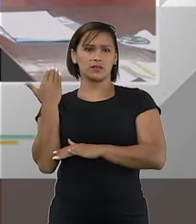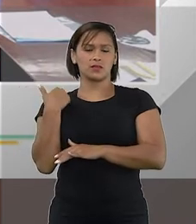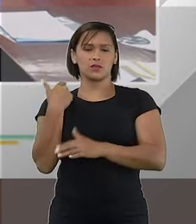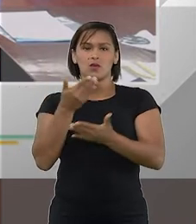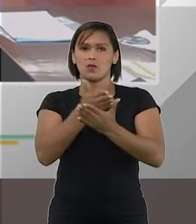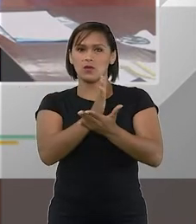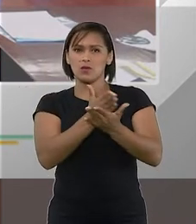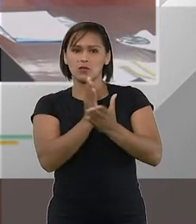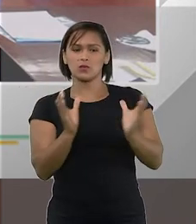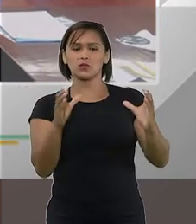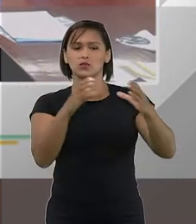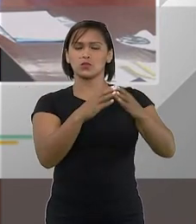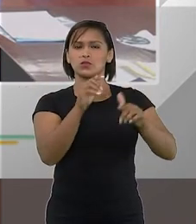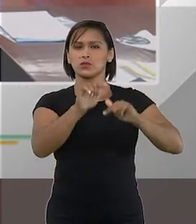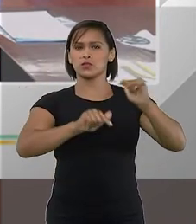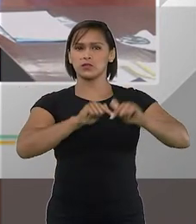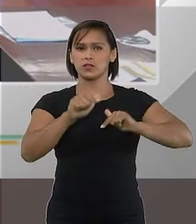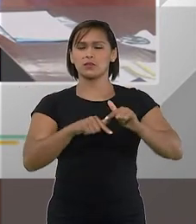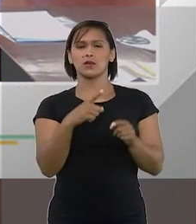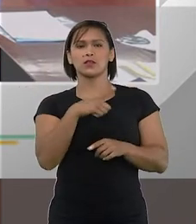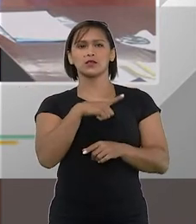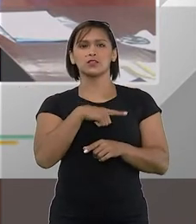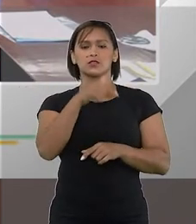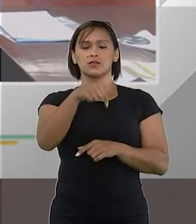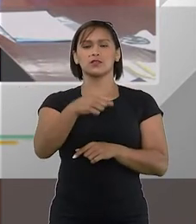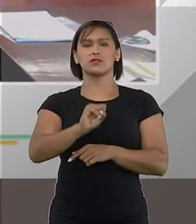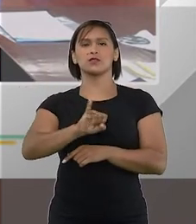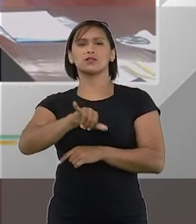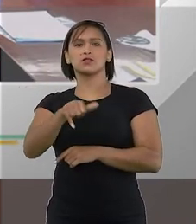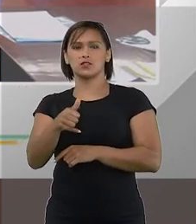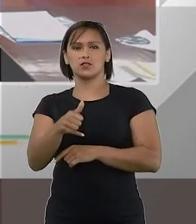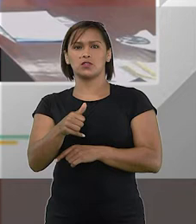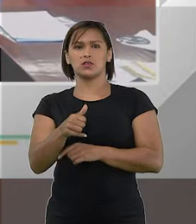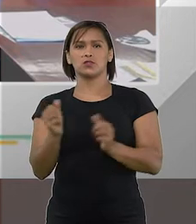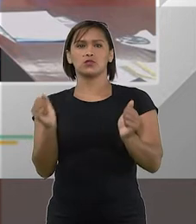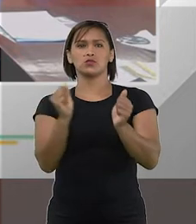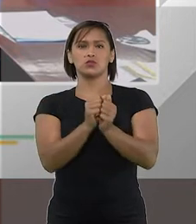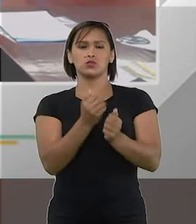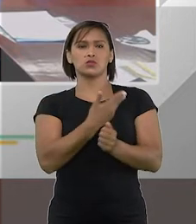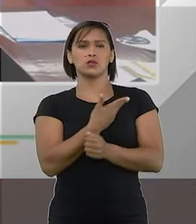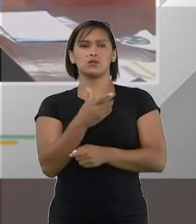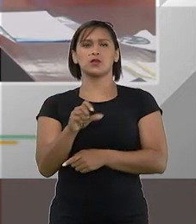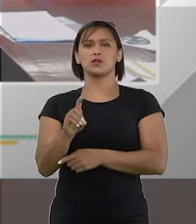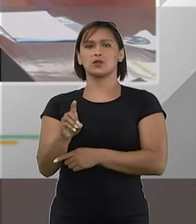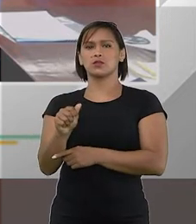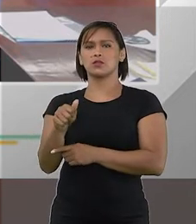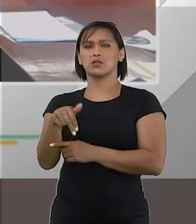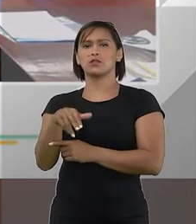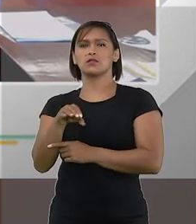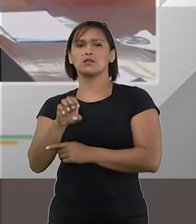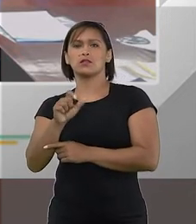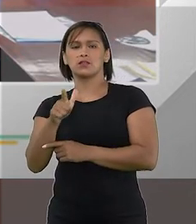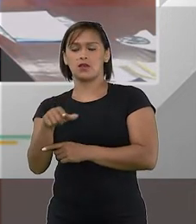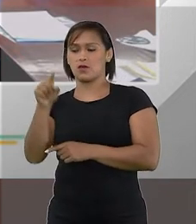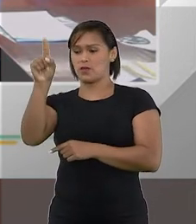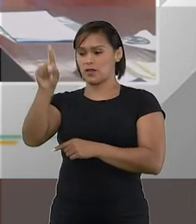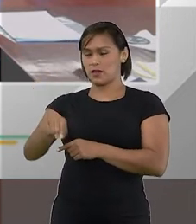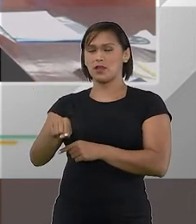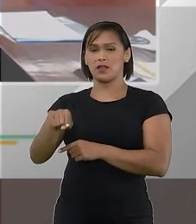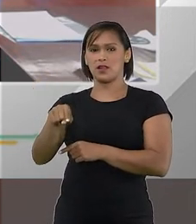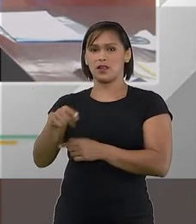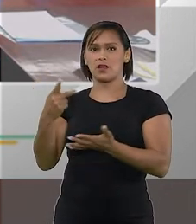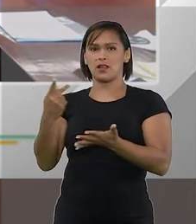algumas vezes no grupo de trabalho que tivemos aqui no STJ com o colega Daniel e ali